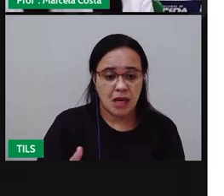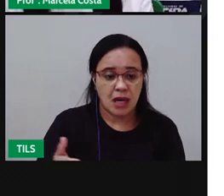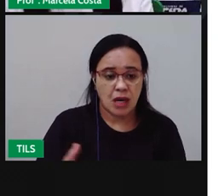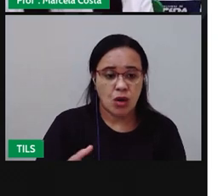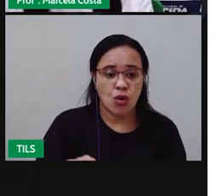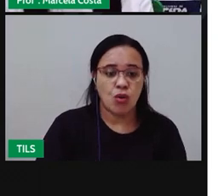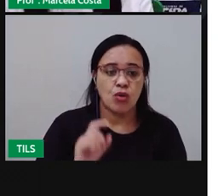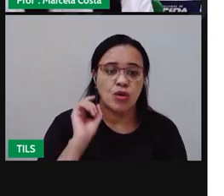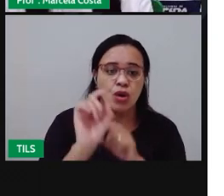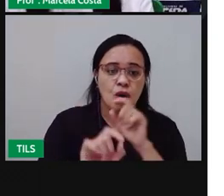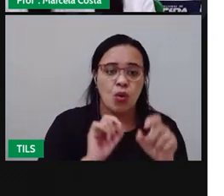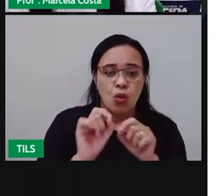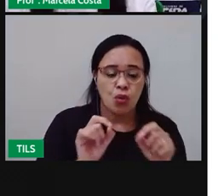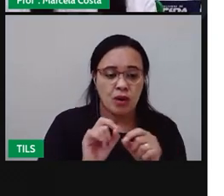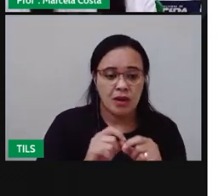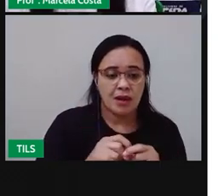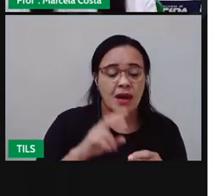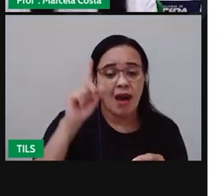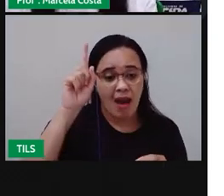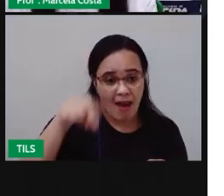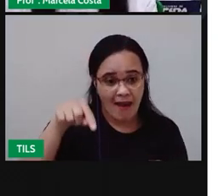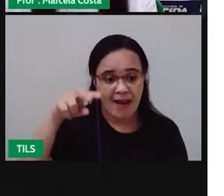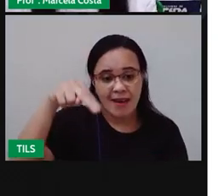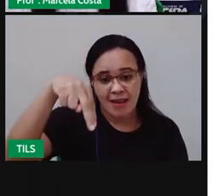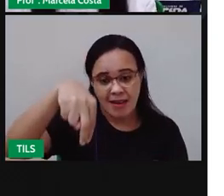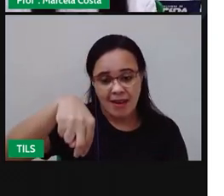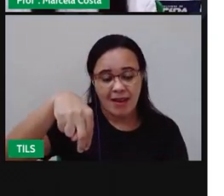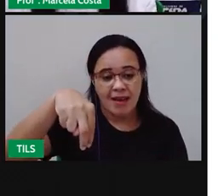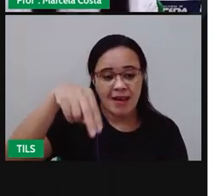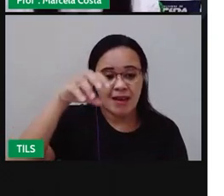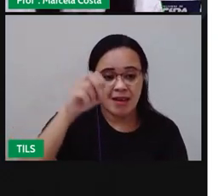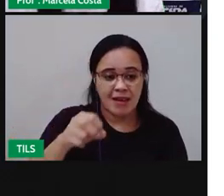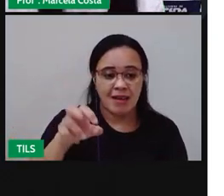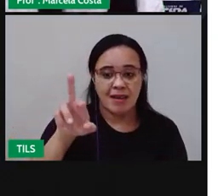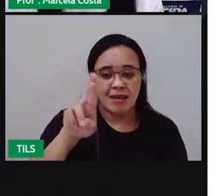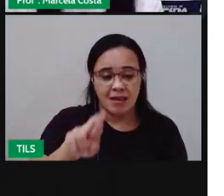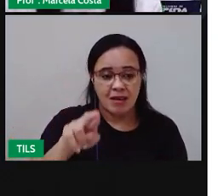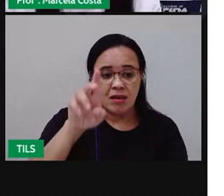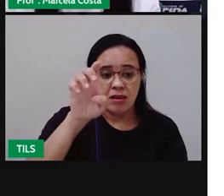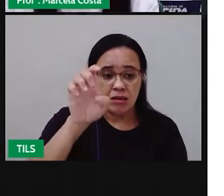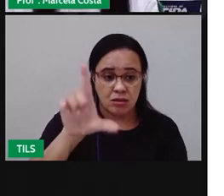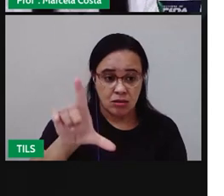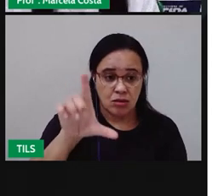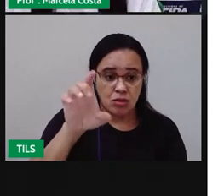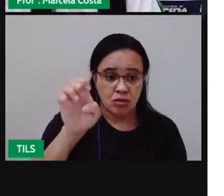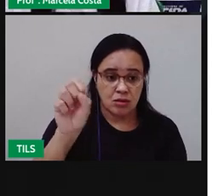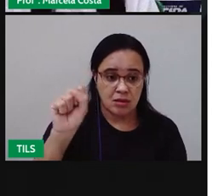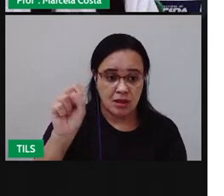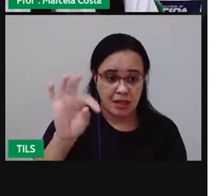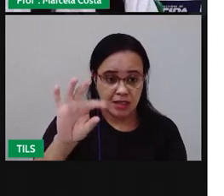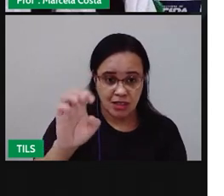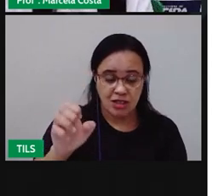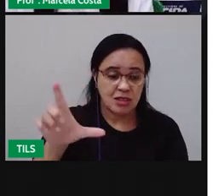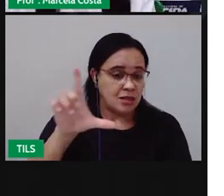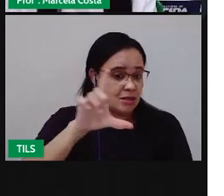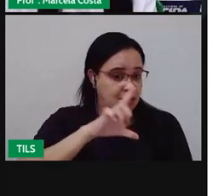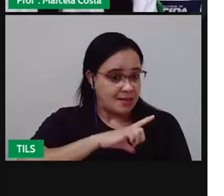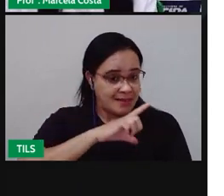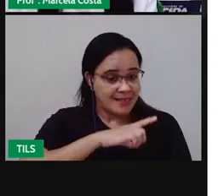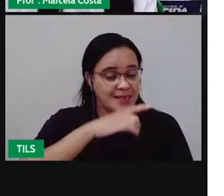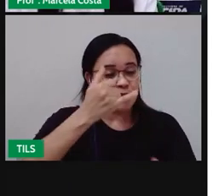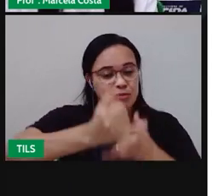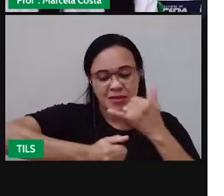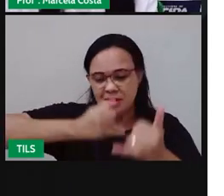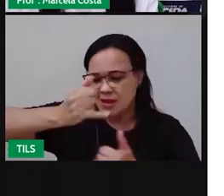O Nordeste tem brincadeiras especiais. Esse aqui é o título desta reportagem.